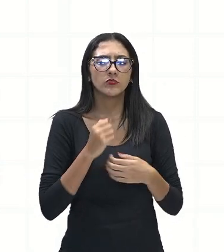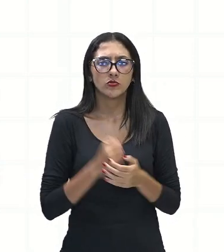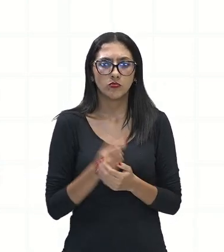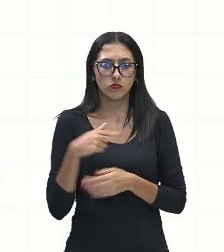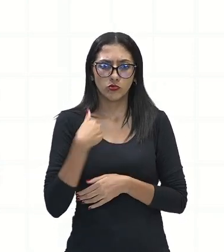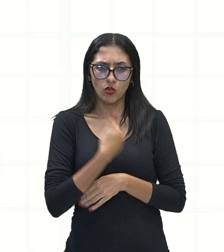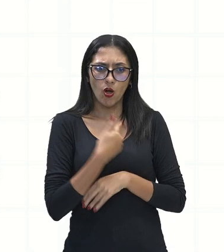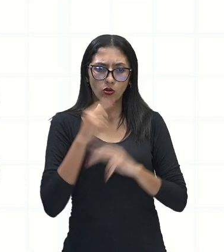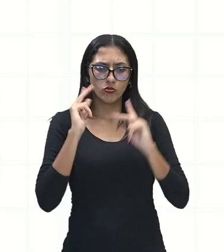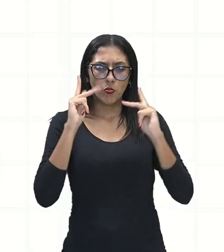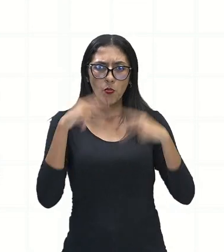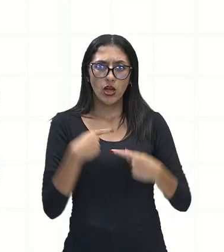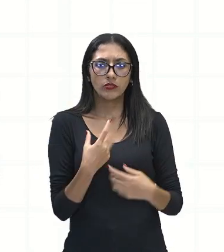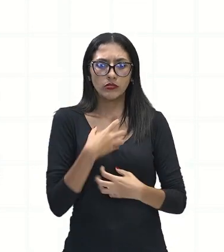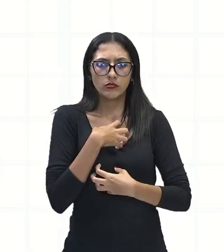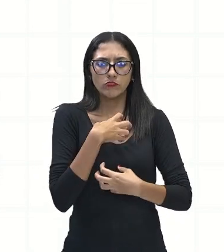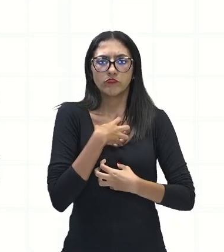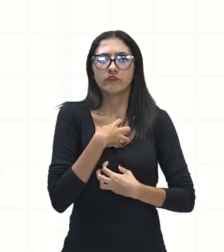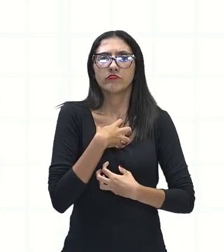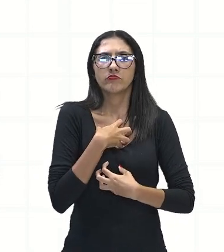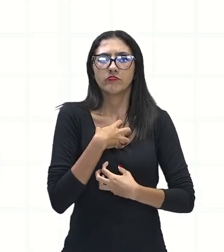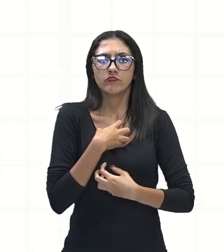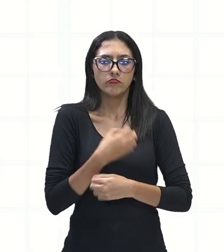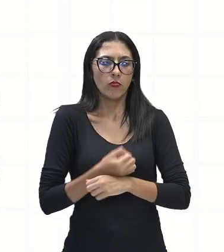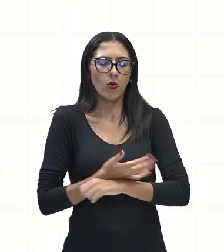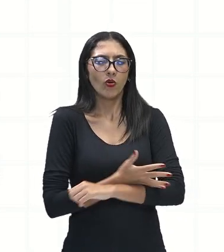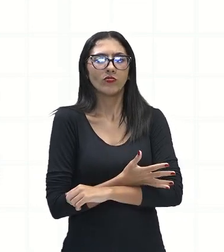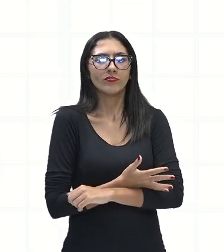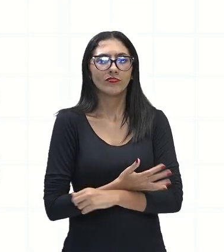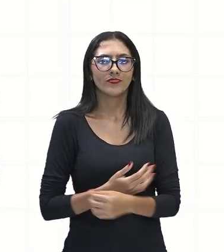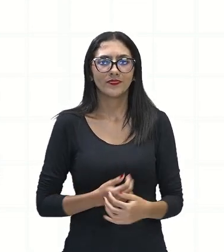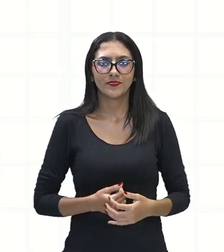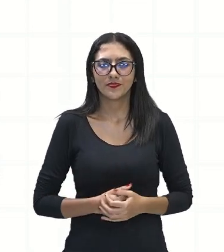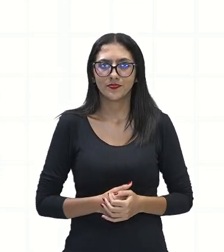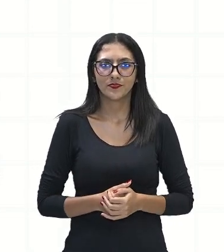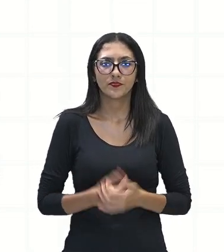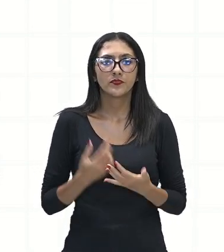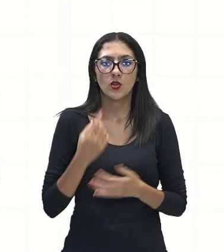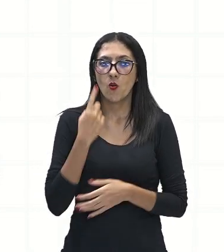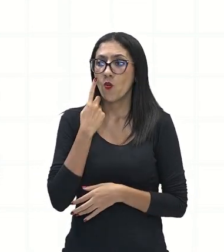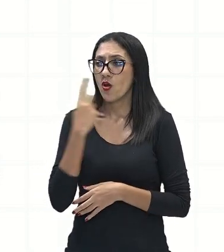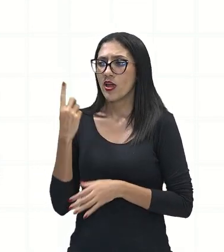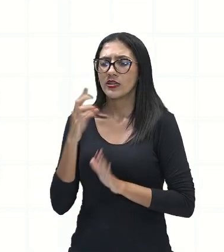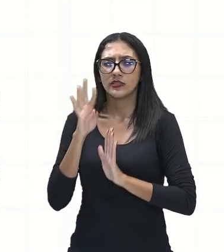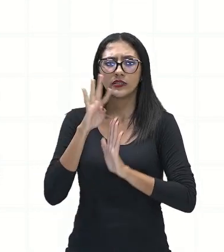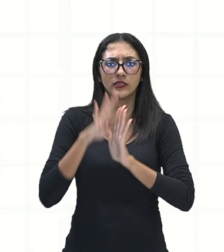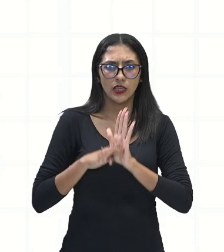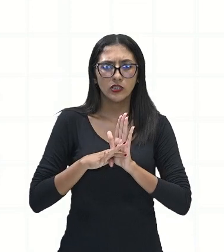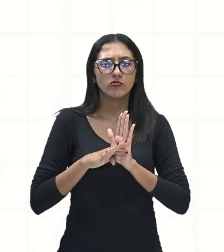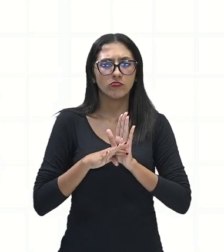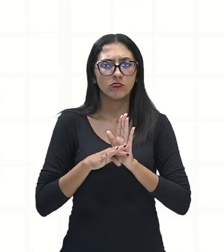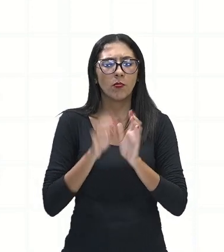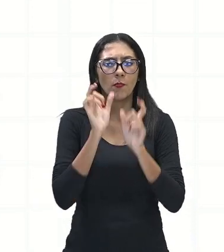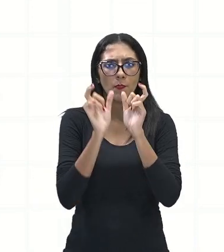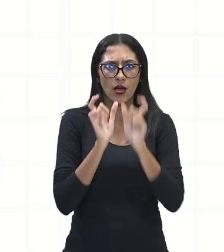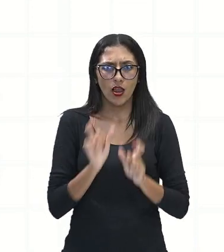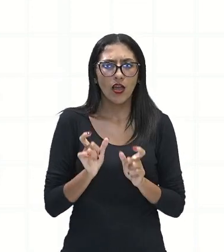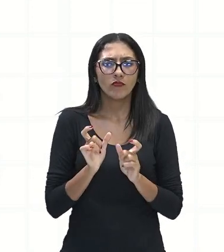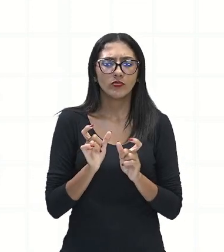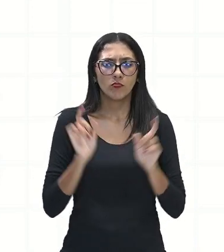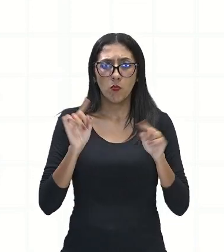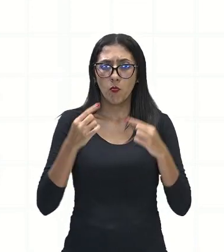sentem. Então, aqui a letra da música, de Bruno e Marrone,